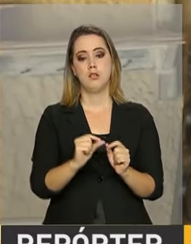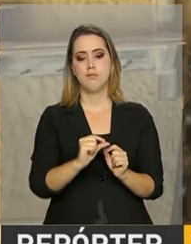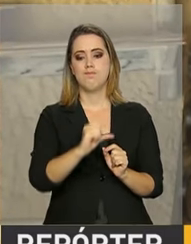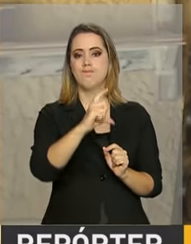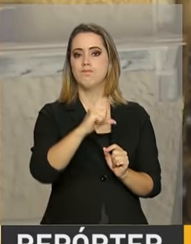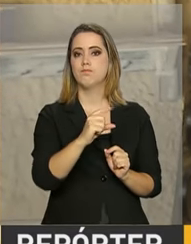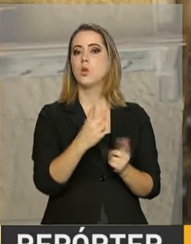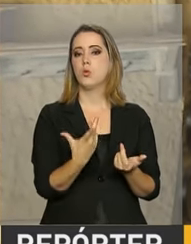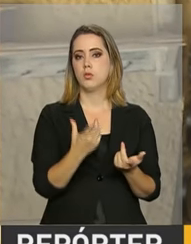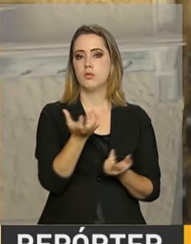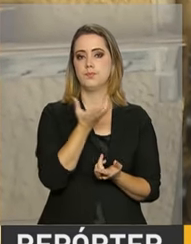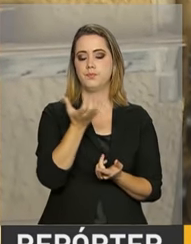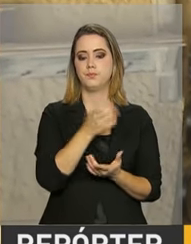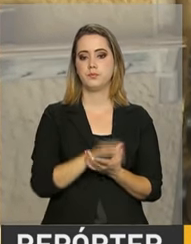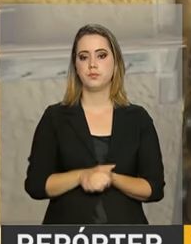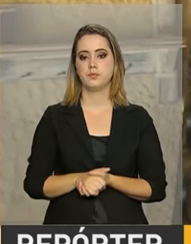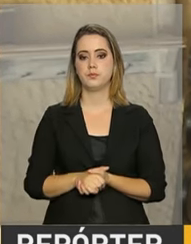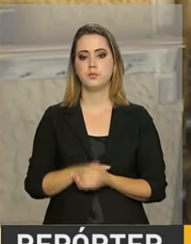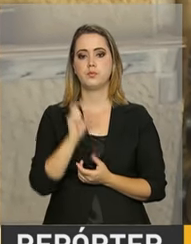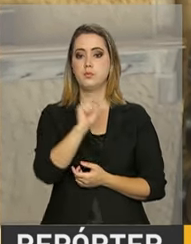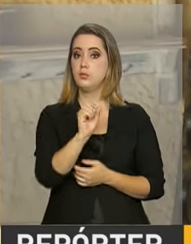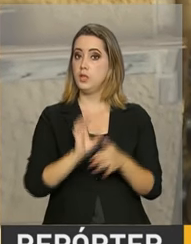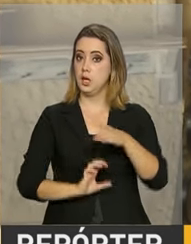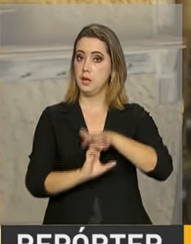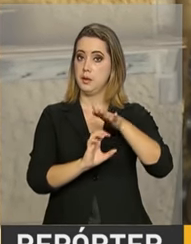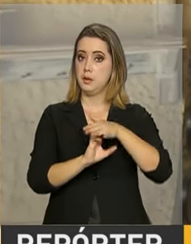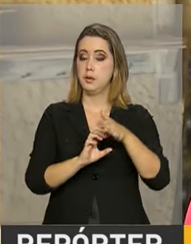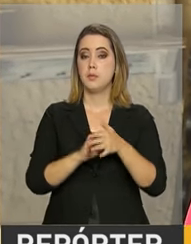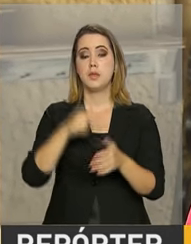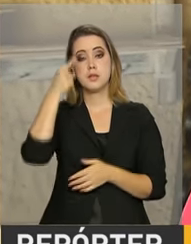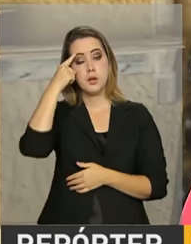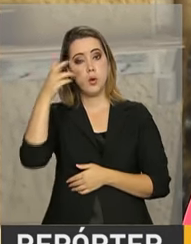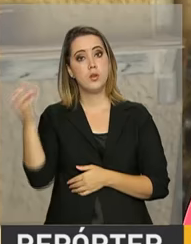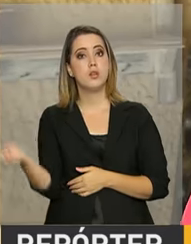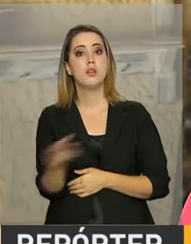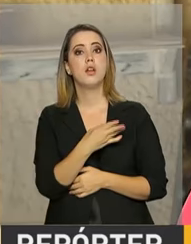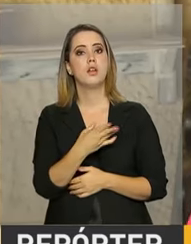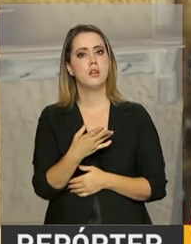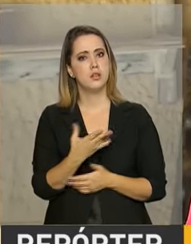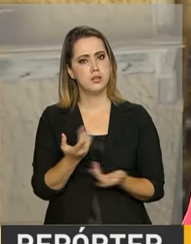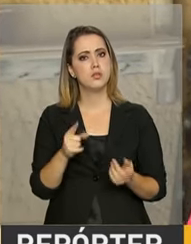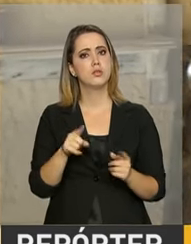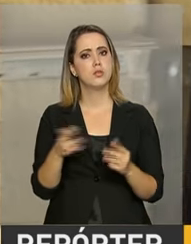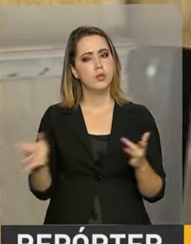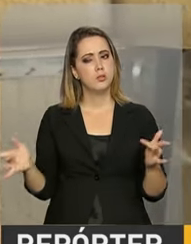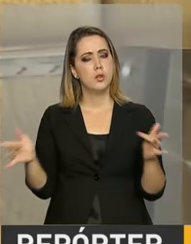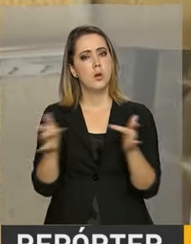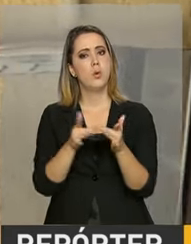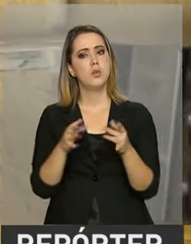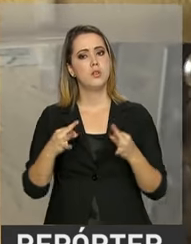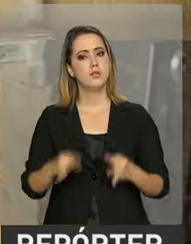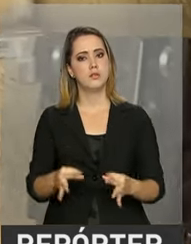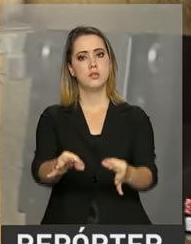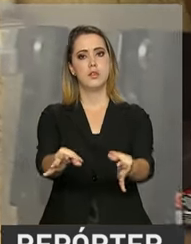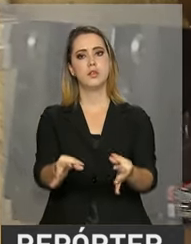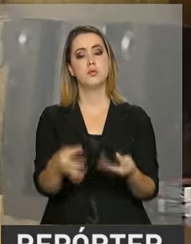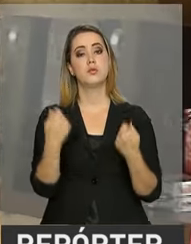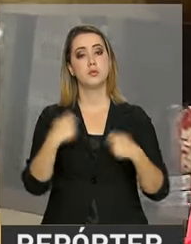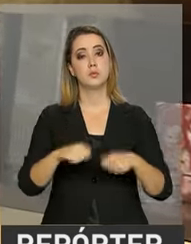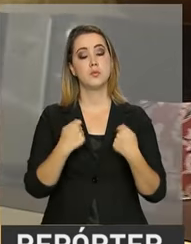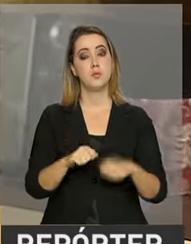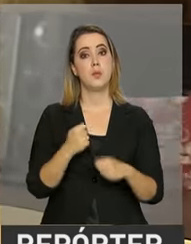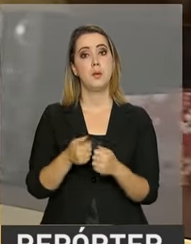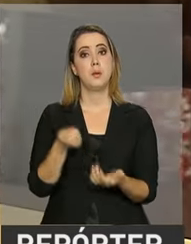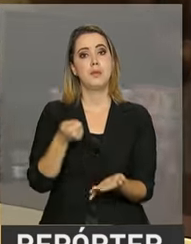é uma empresa com ideias inovadoras e promissoras que está associada à tecnologia. Para crescer precisa